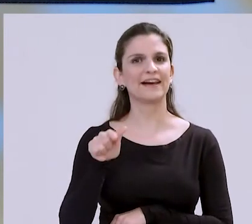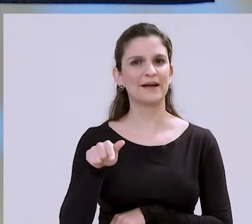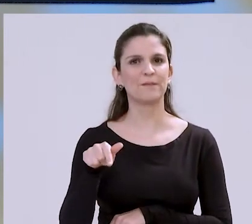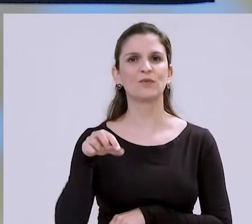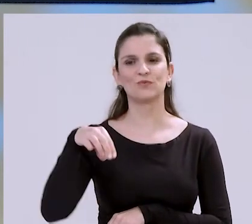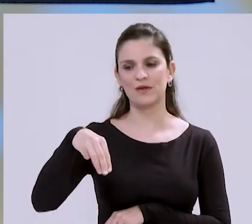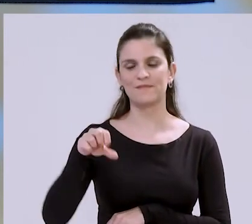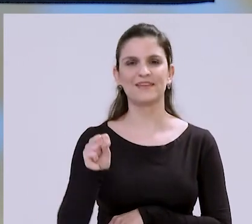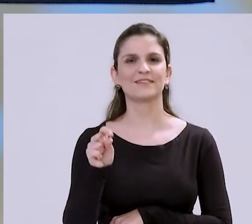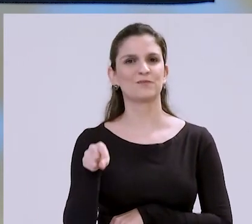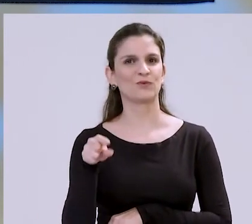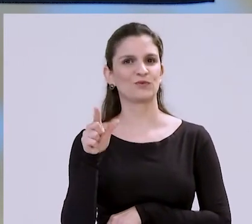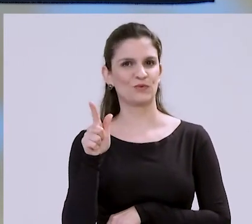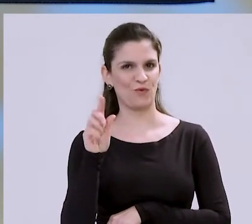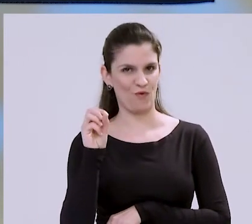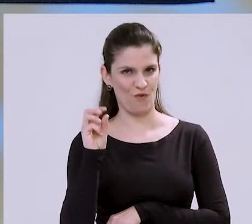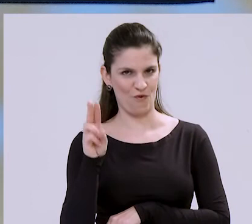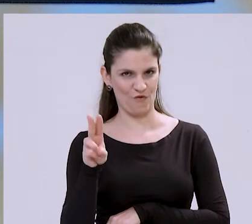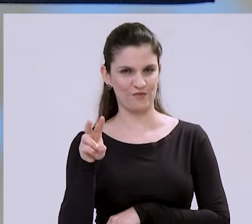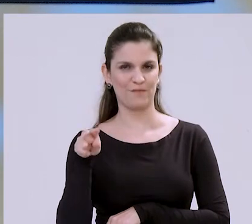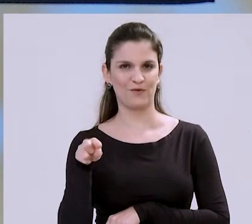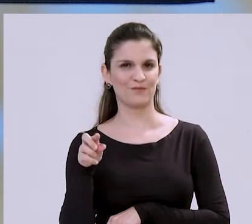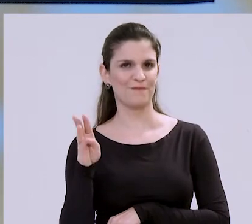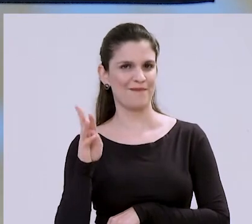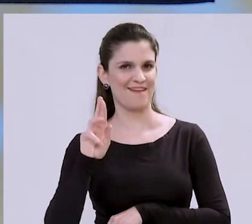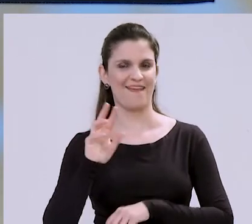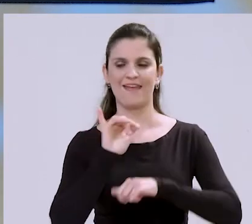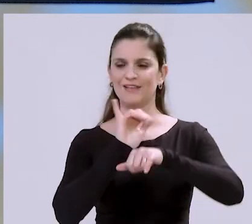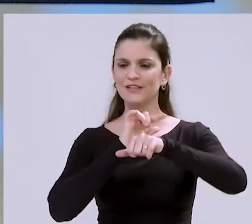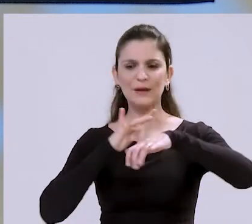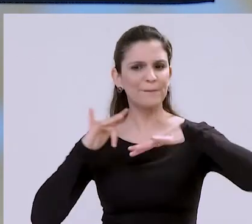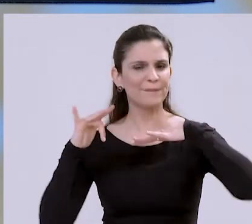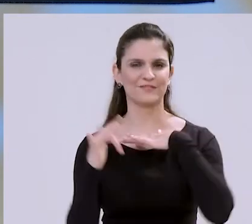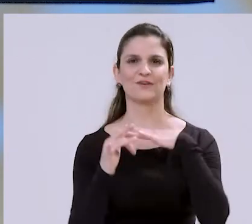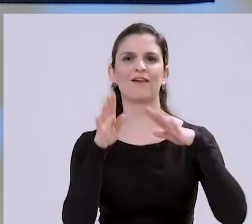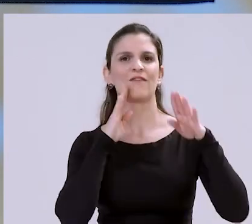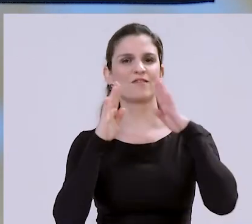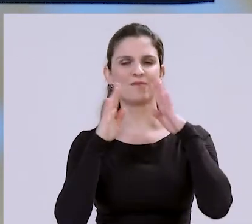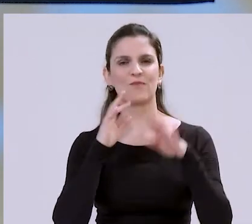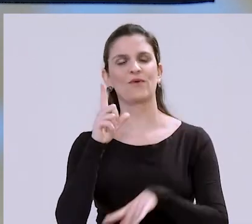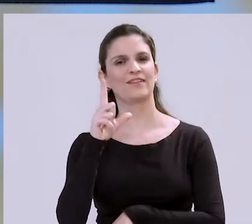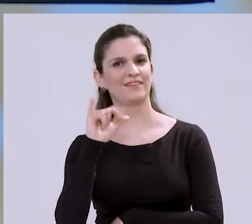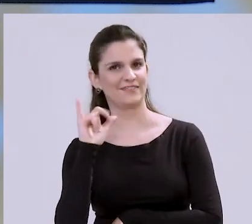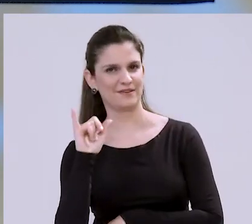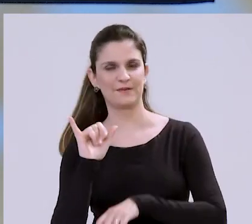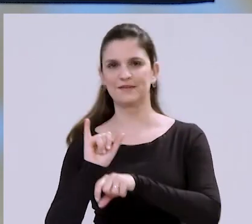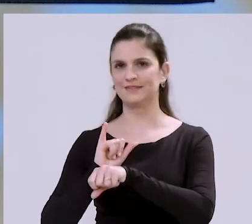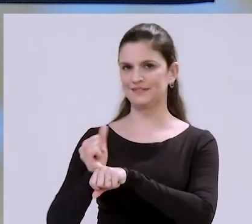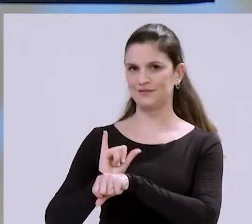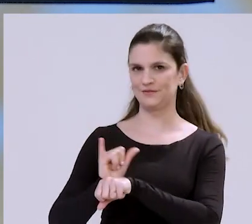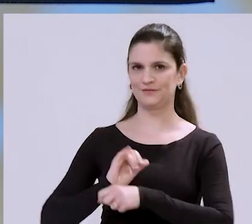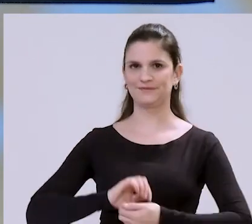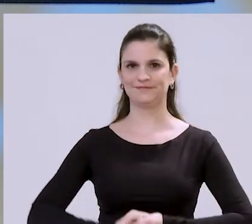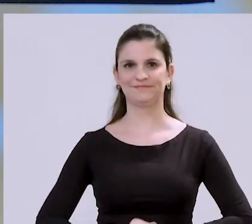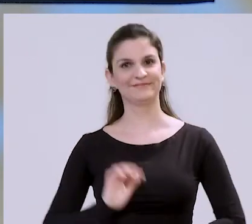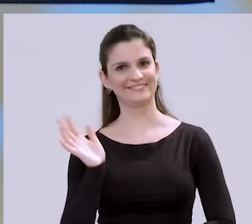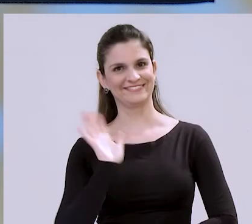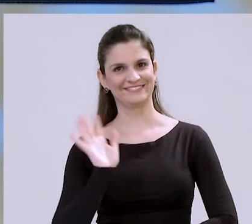.gov.br e em nossas redes sociais, como Facebook, Instagram e Youtube.